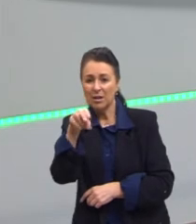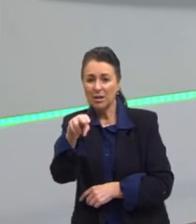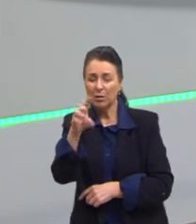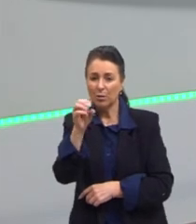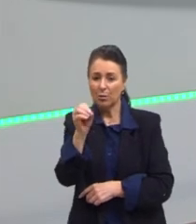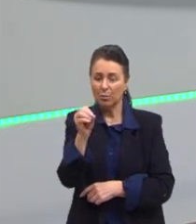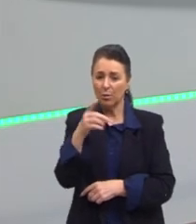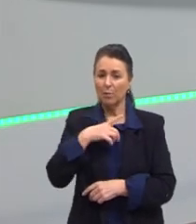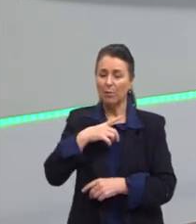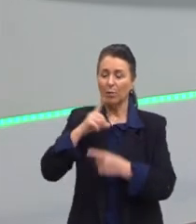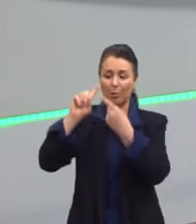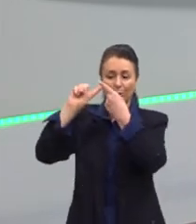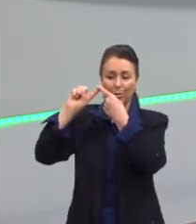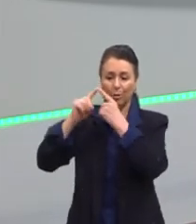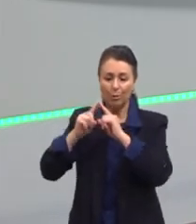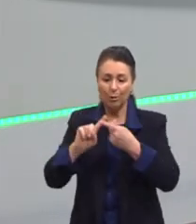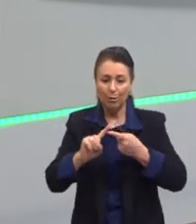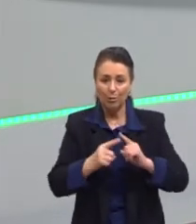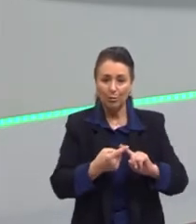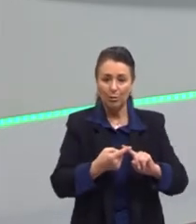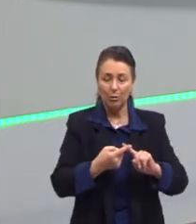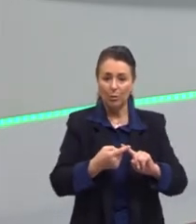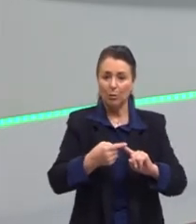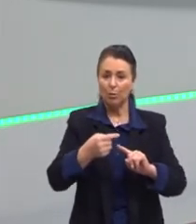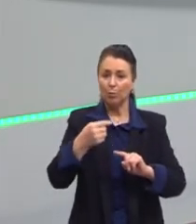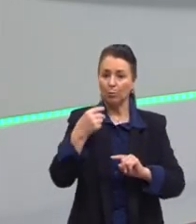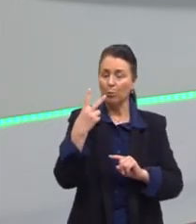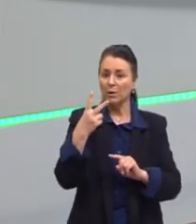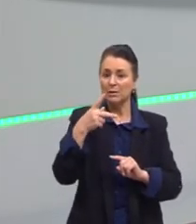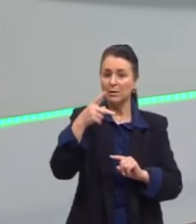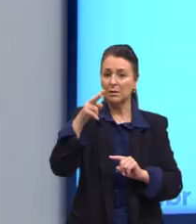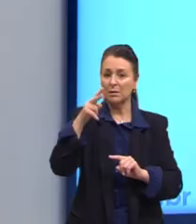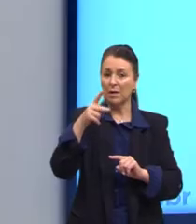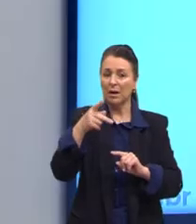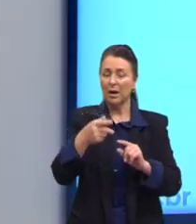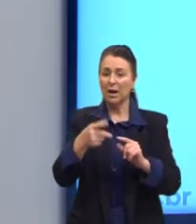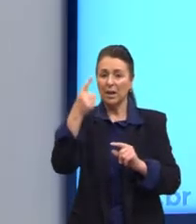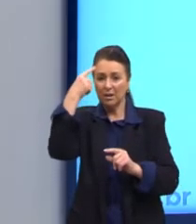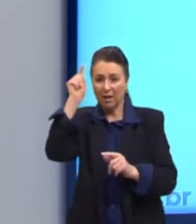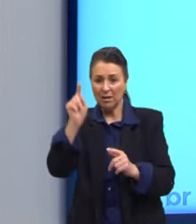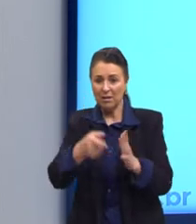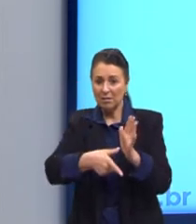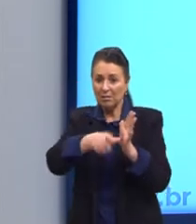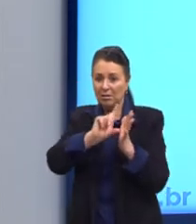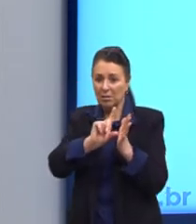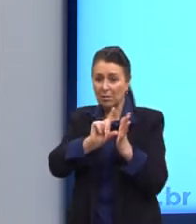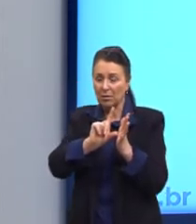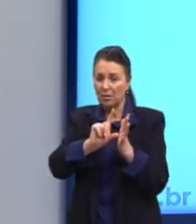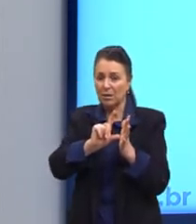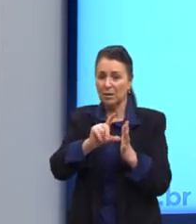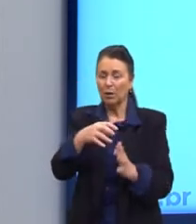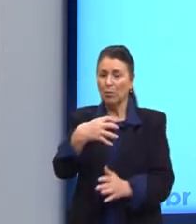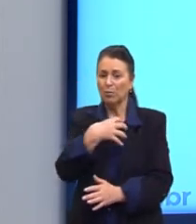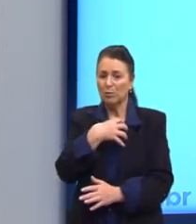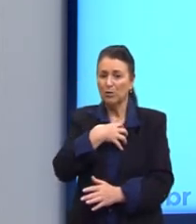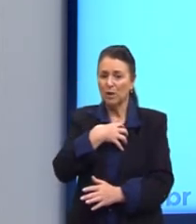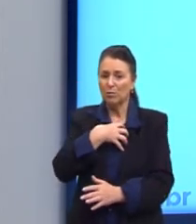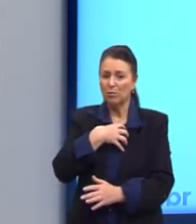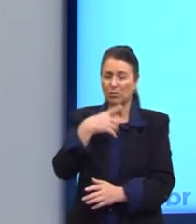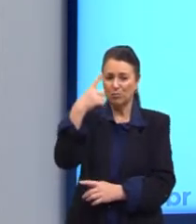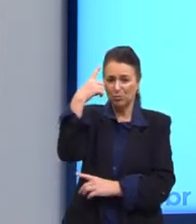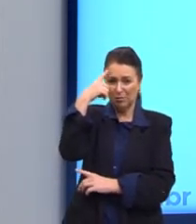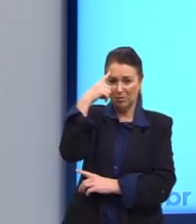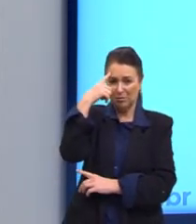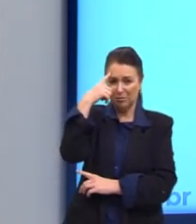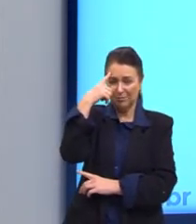A ideia da dedução é composto por duas premissas que geram uma conclusão. Então, essa já é uma forma dedutiva de nós pensarmos. Olha